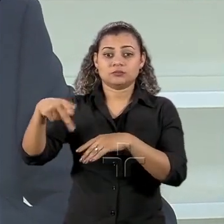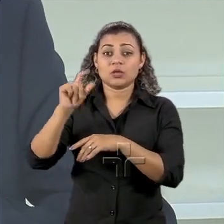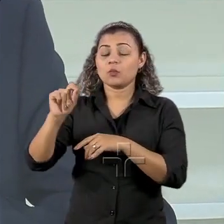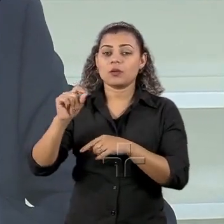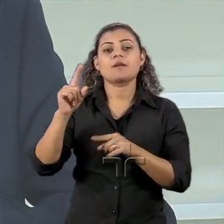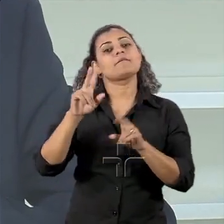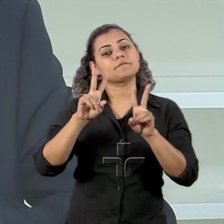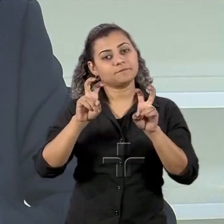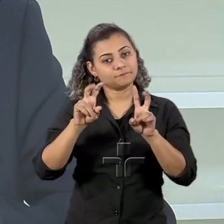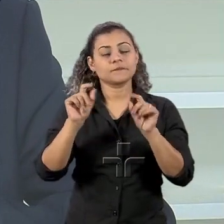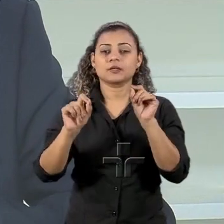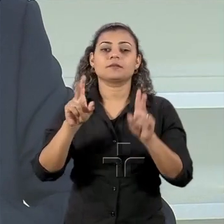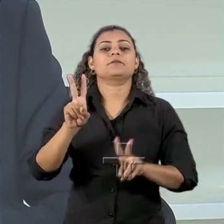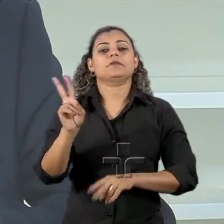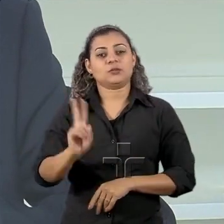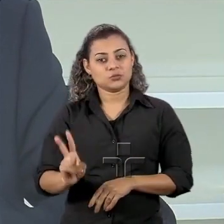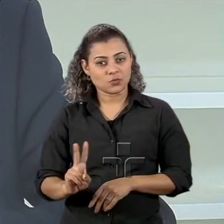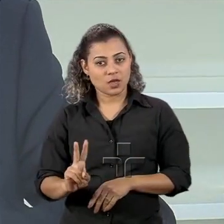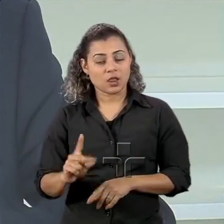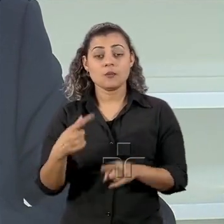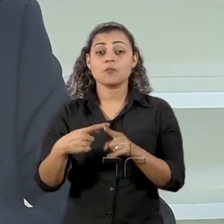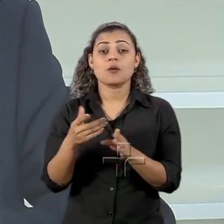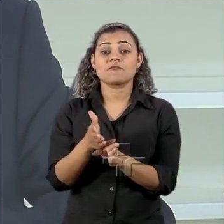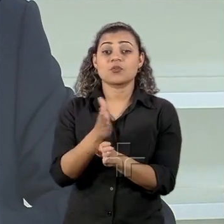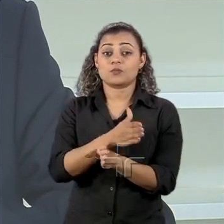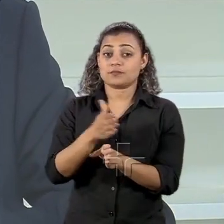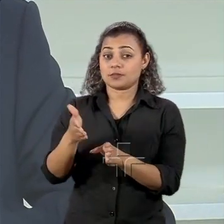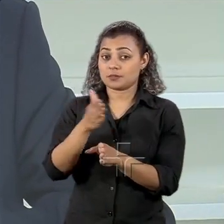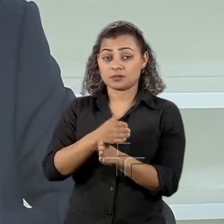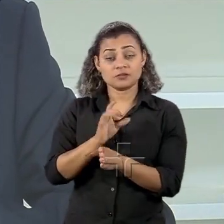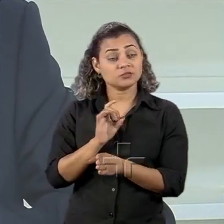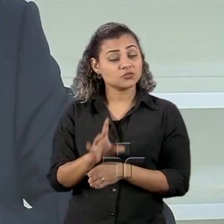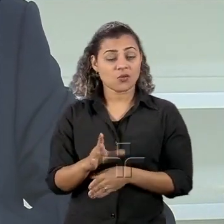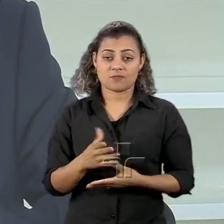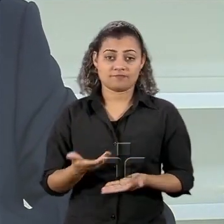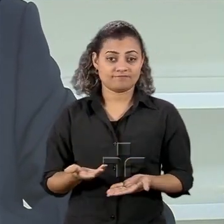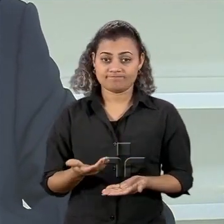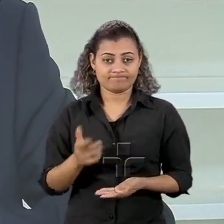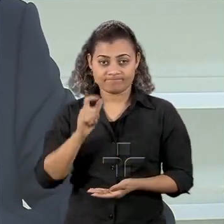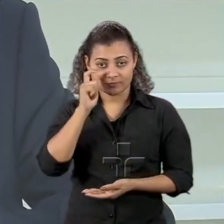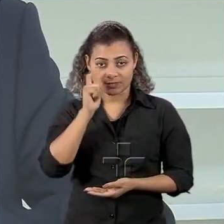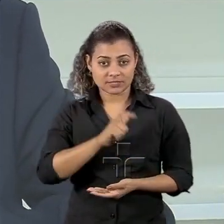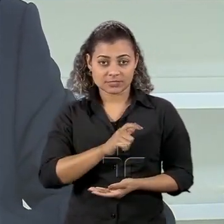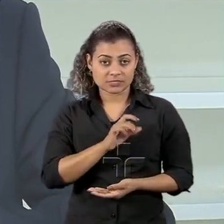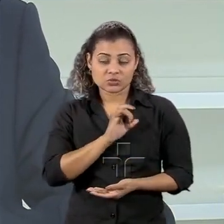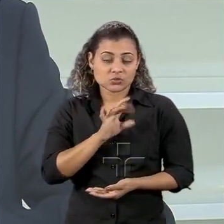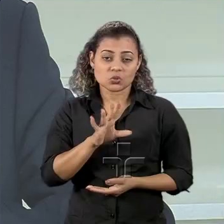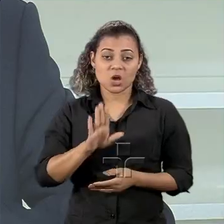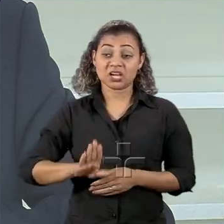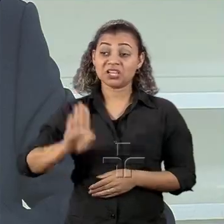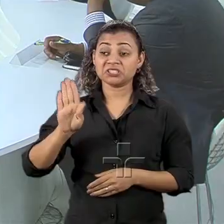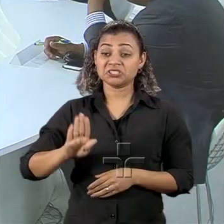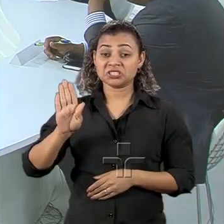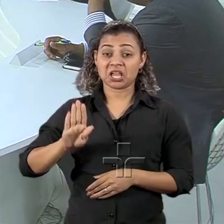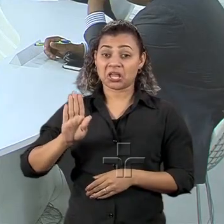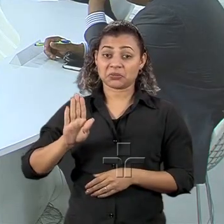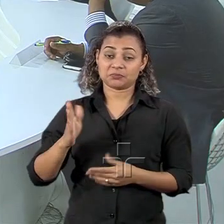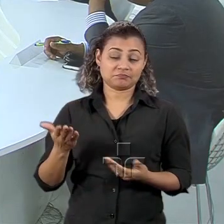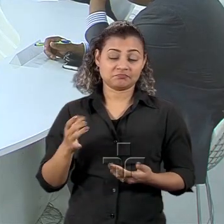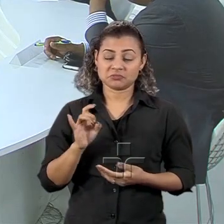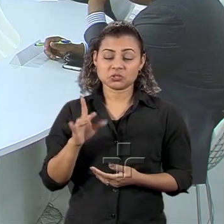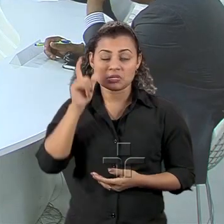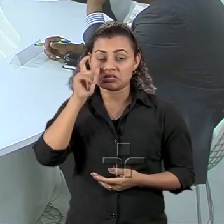e por derivação a questão de fronteira. Só isso que interessou os candidatos no debate eleitoral.